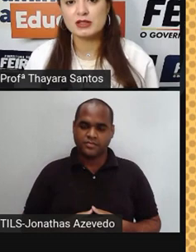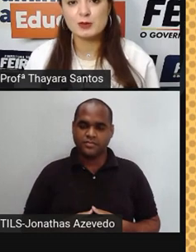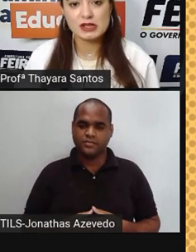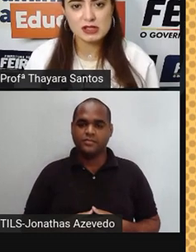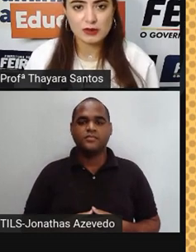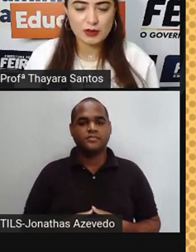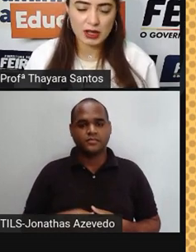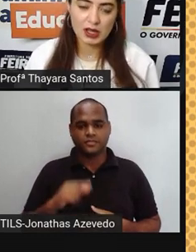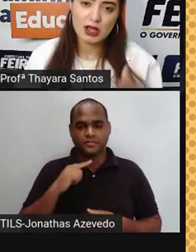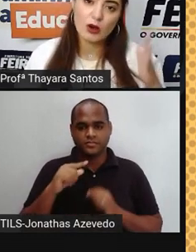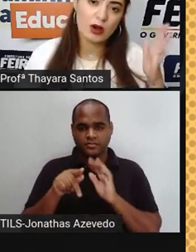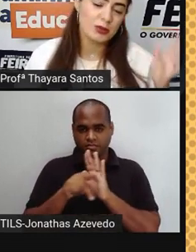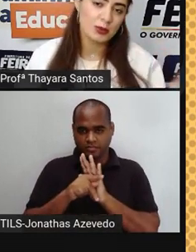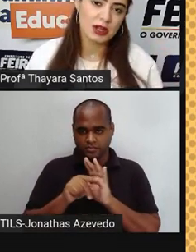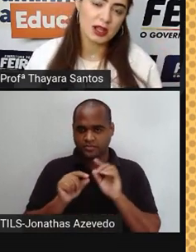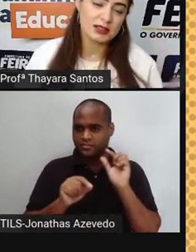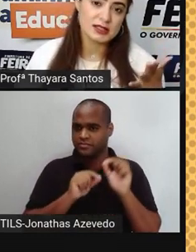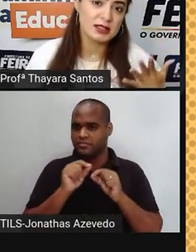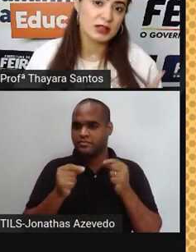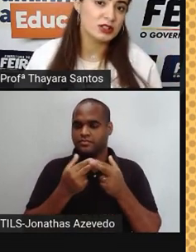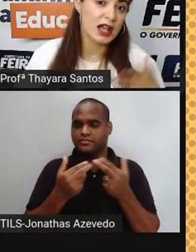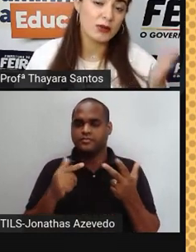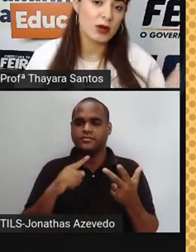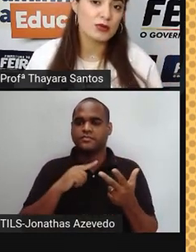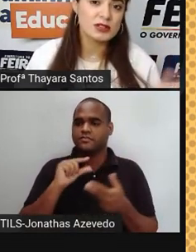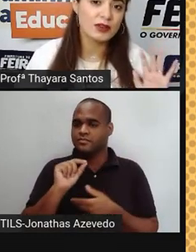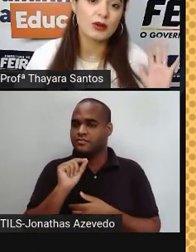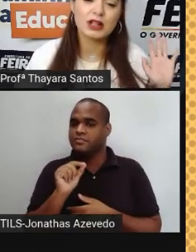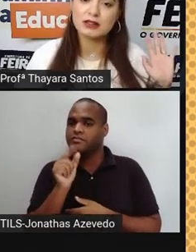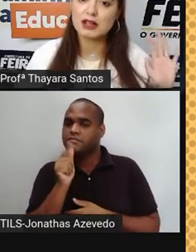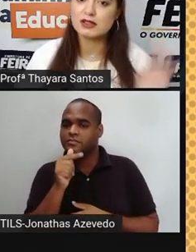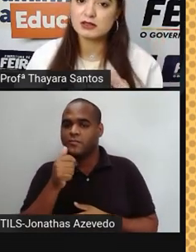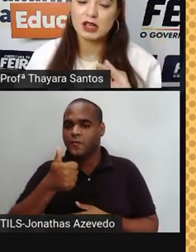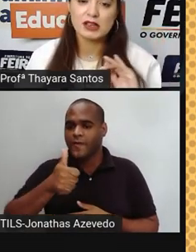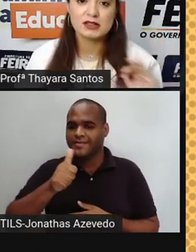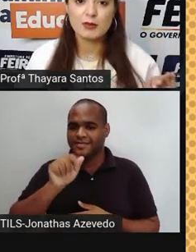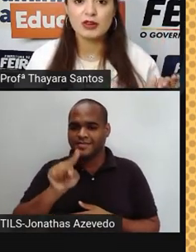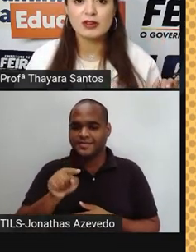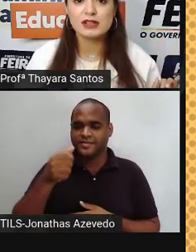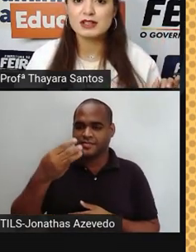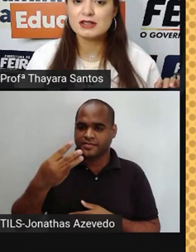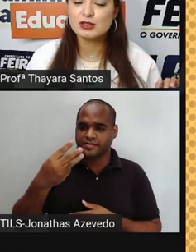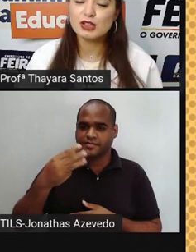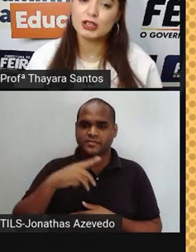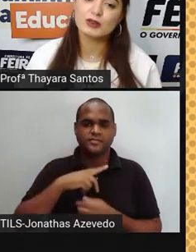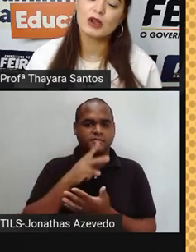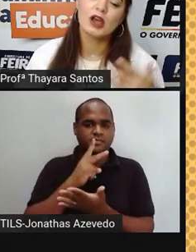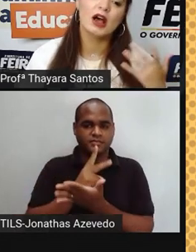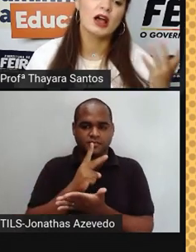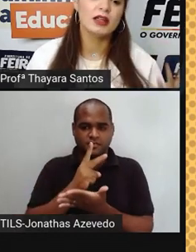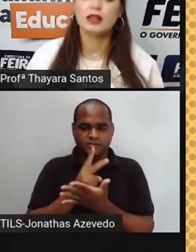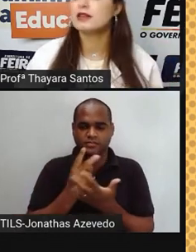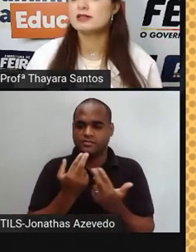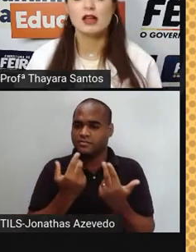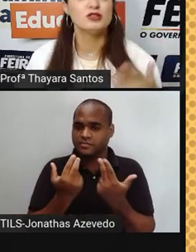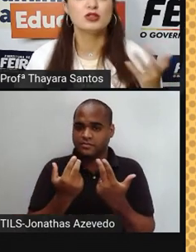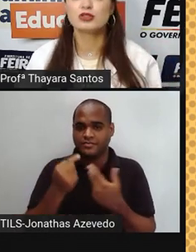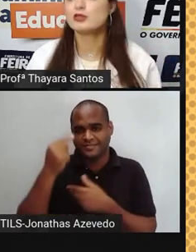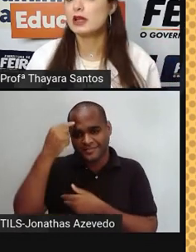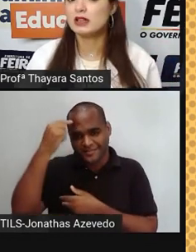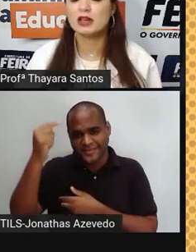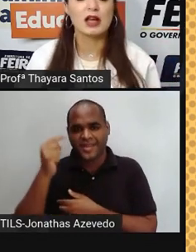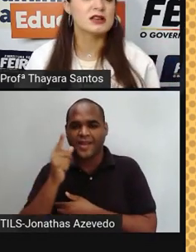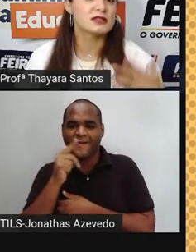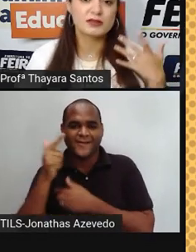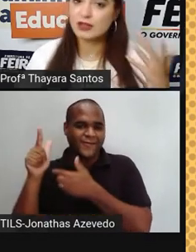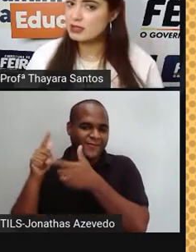propriedade específica, A densidade da água é 11,3. Sempre vai ser desse jeito. Aí, a densidade de